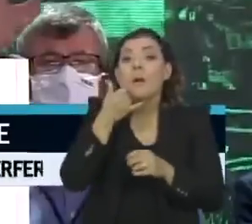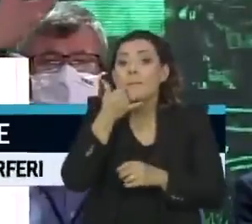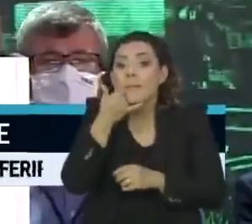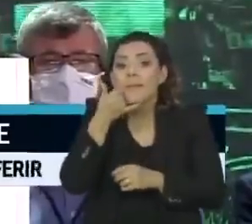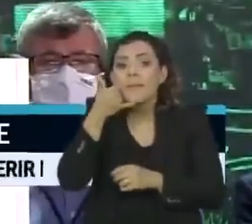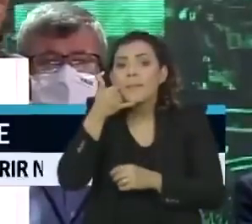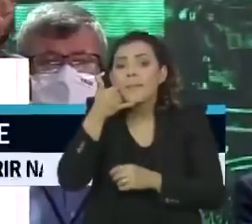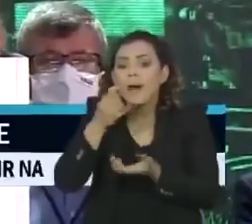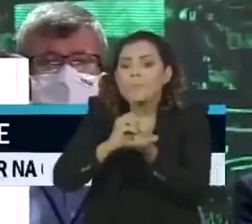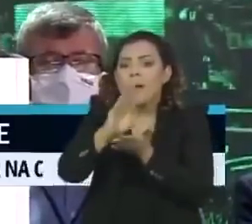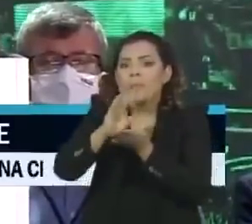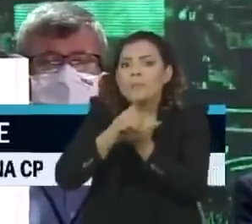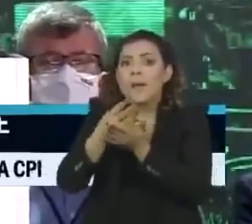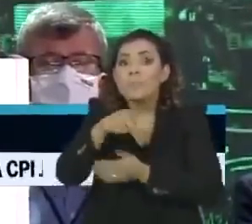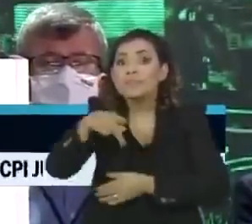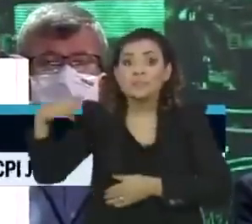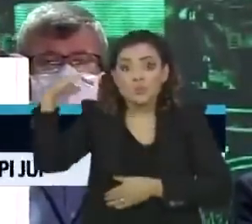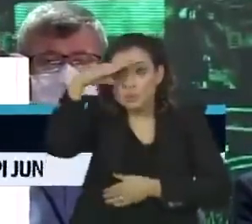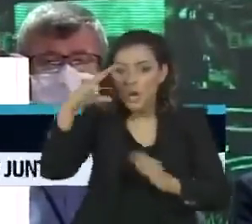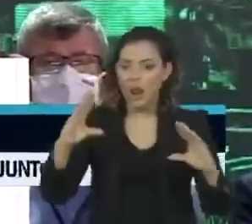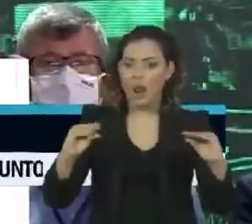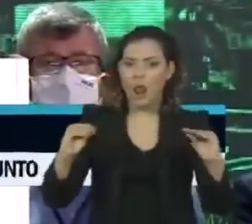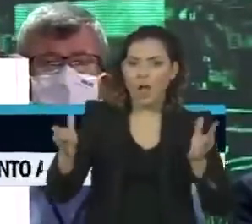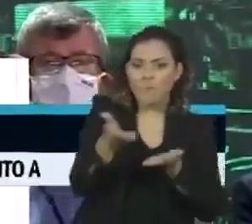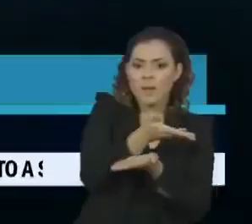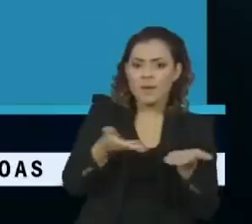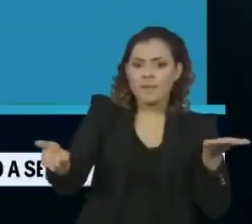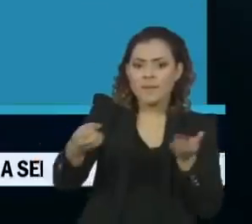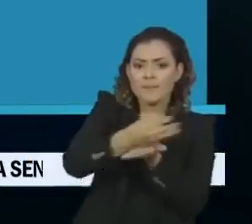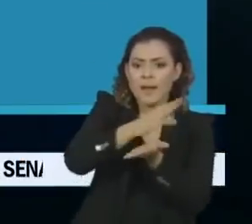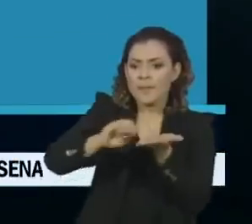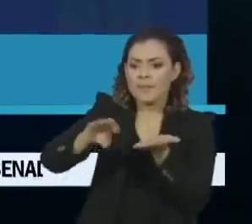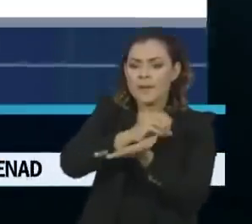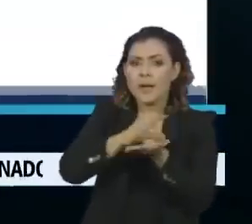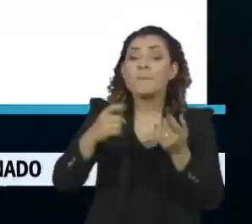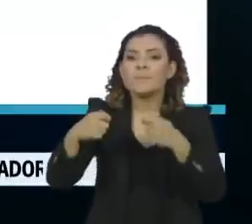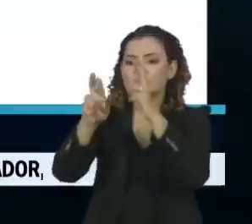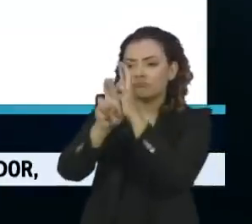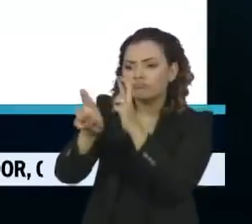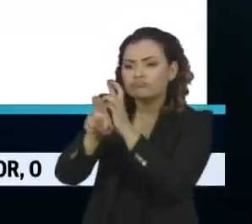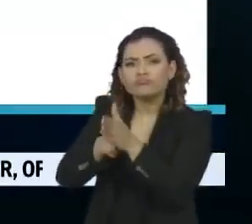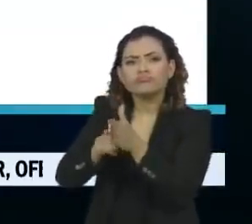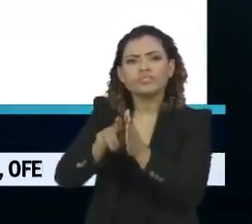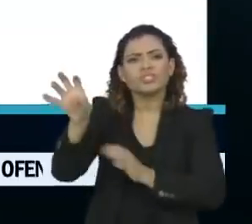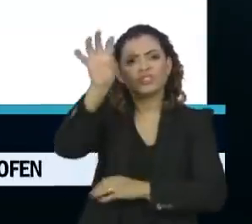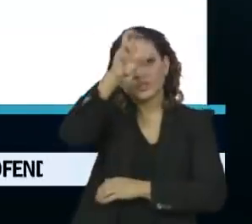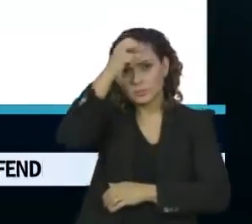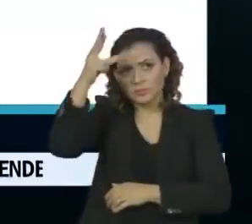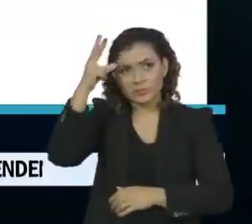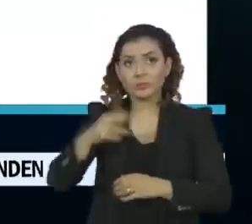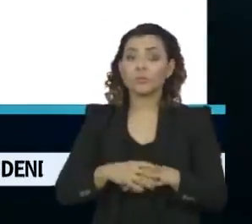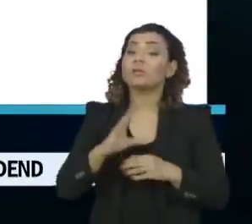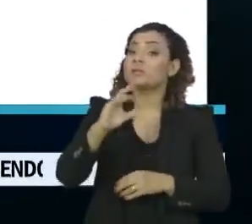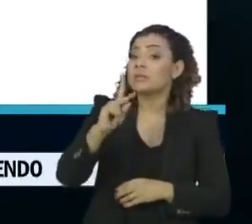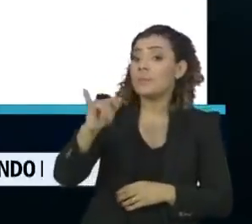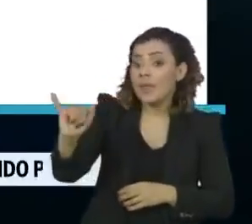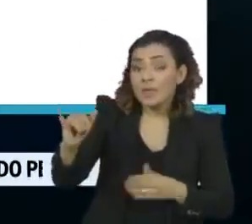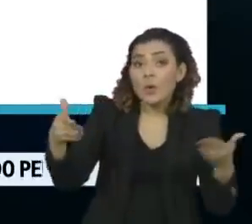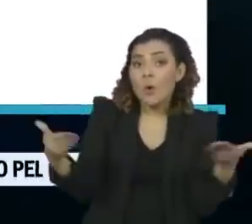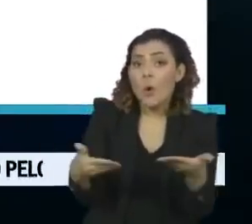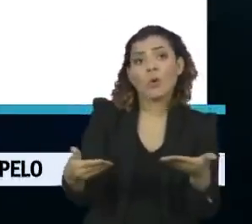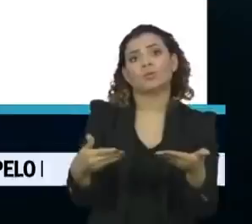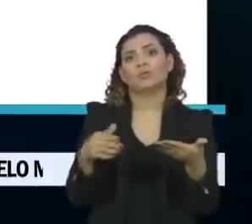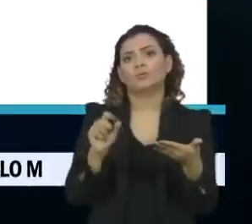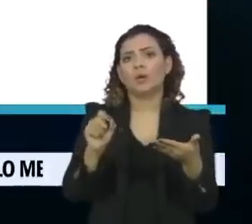com o presidente Jair Bolsonaro, que disse que era preciso ampliar a investigação para estados e municípios. A CPI hoje